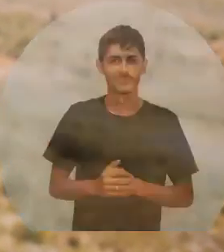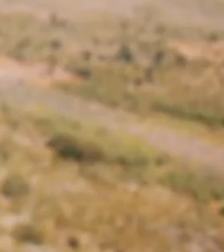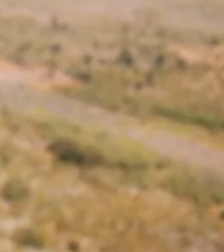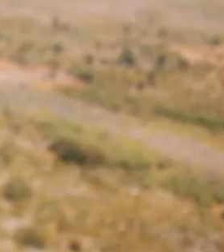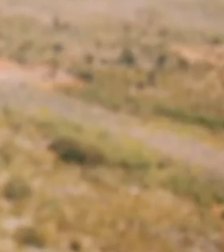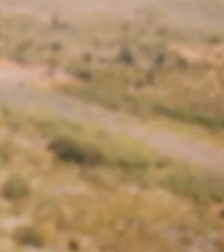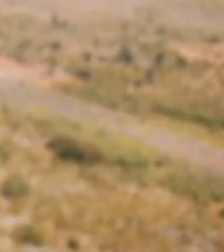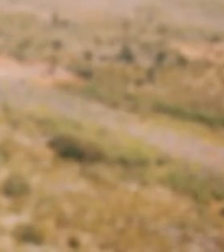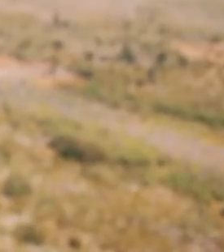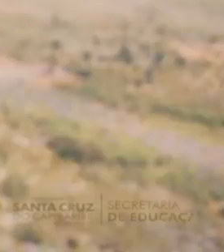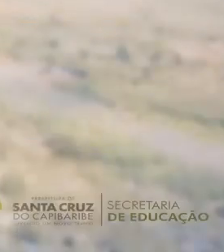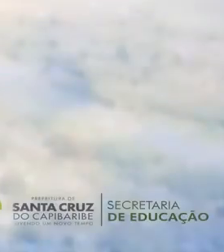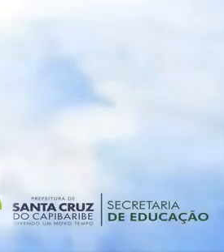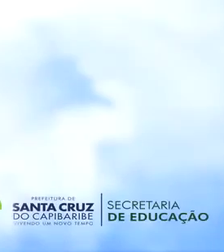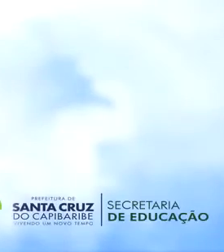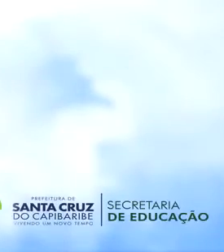e preserve a Serra do Pará.